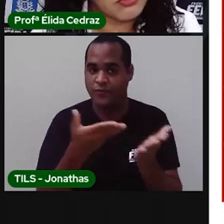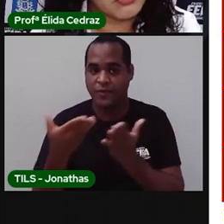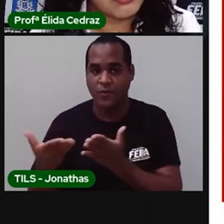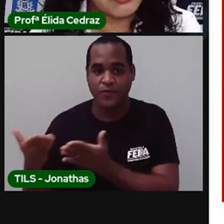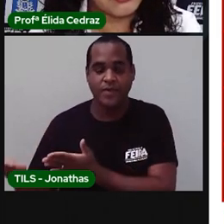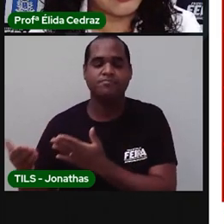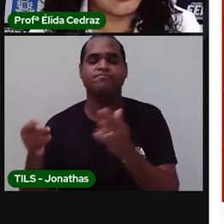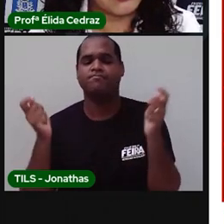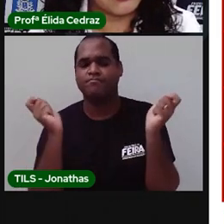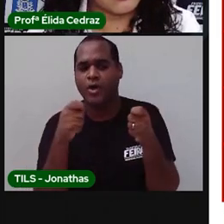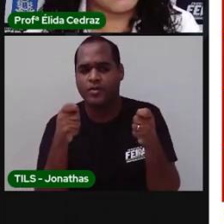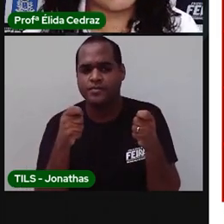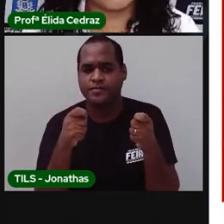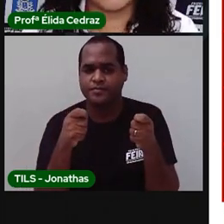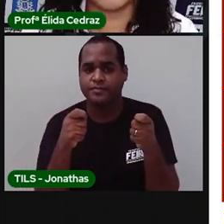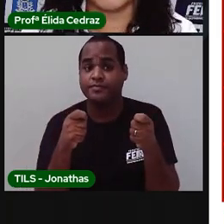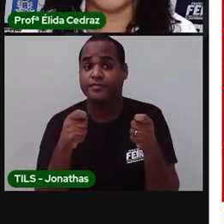podemos?